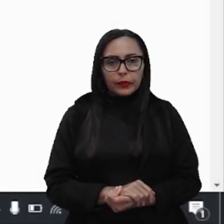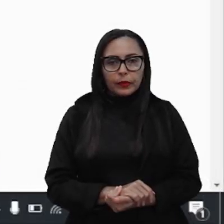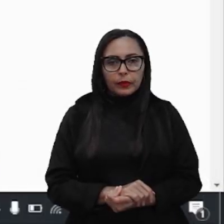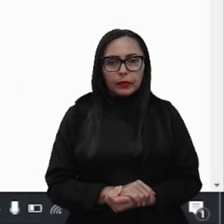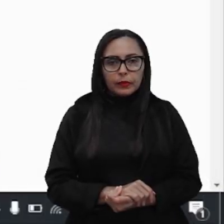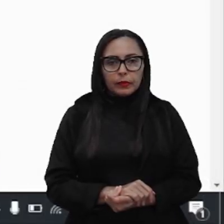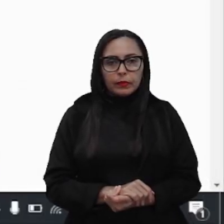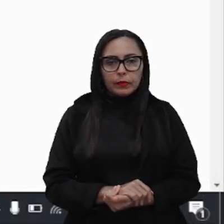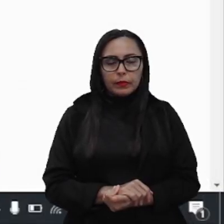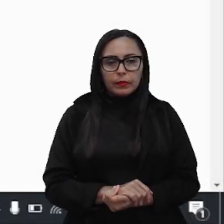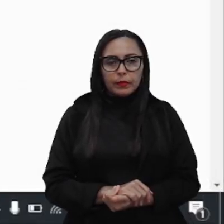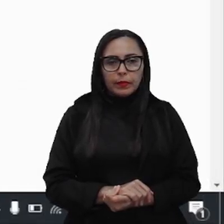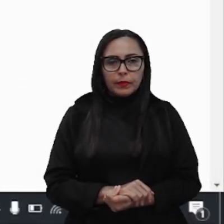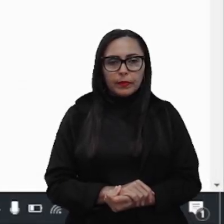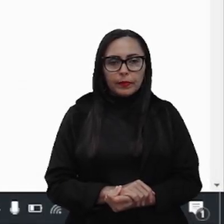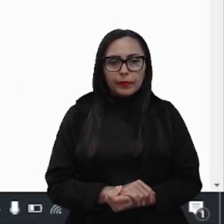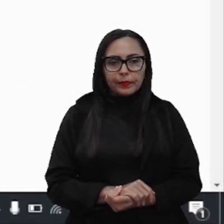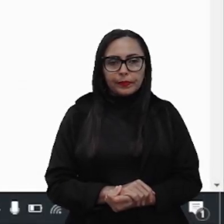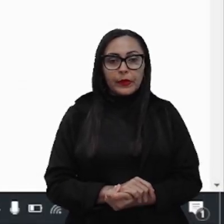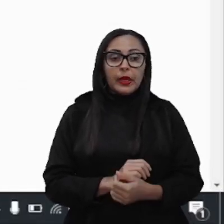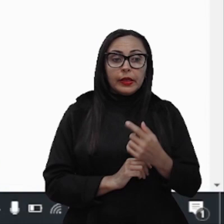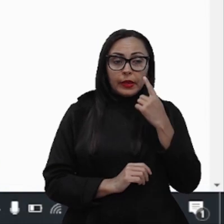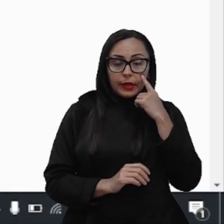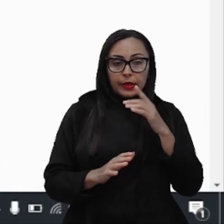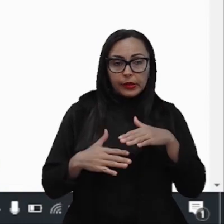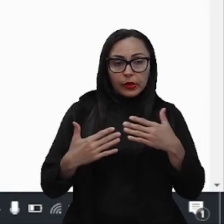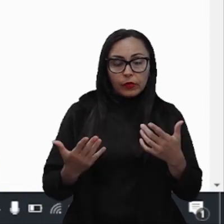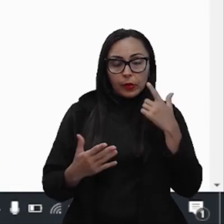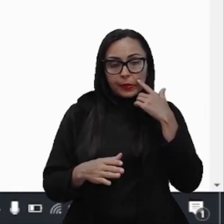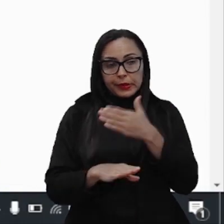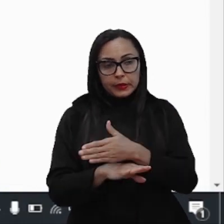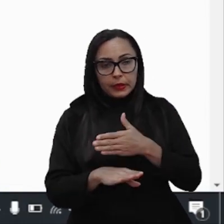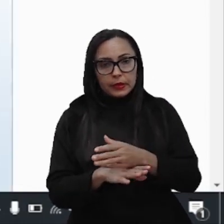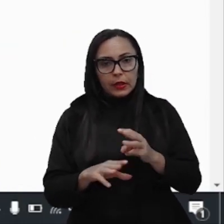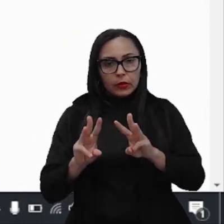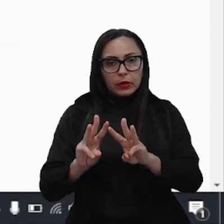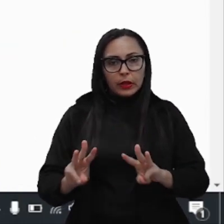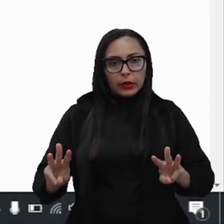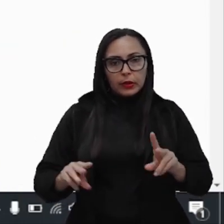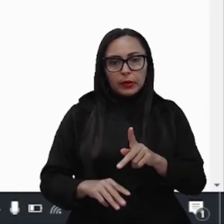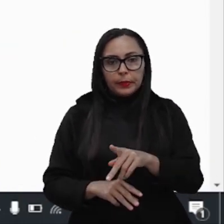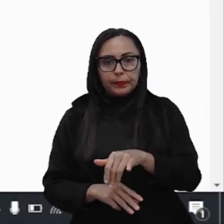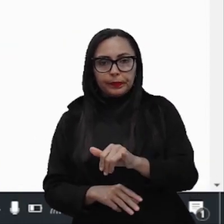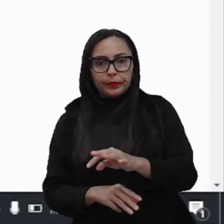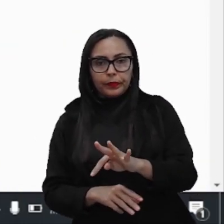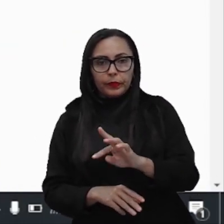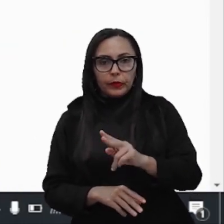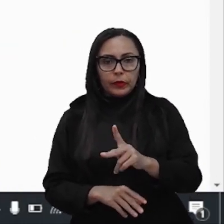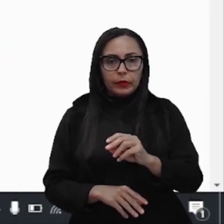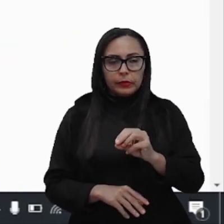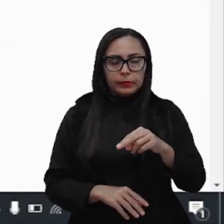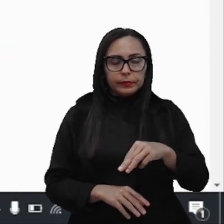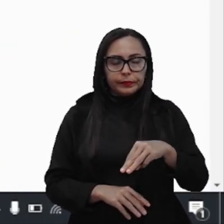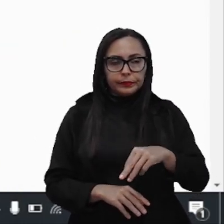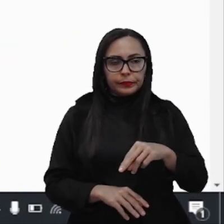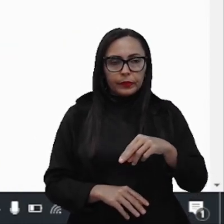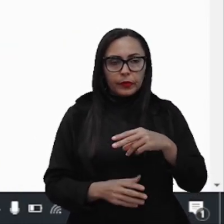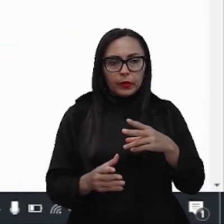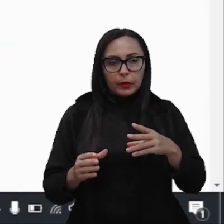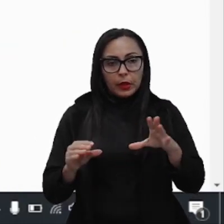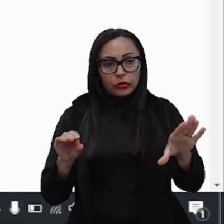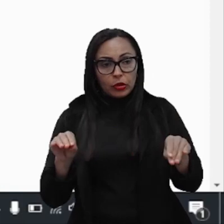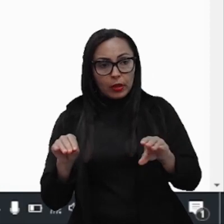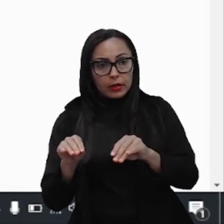Pronto, então vamos aqui acessar o site do Pipe, né, para fazer a instalação, né, aqui onde tem